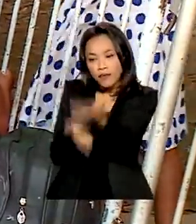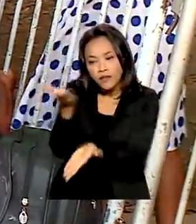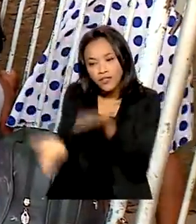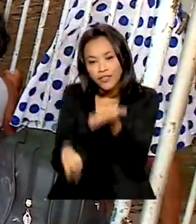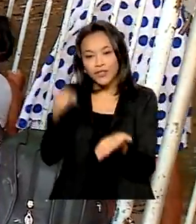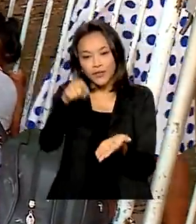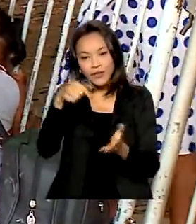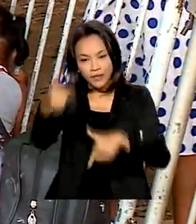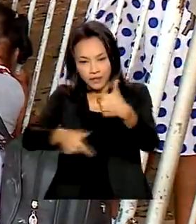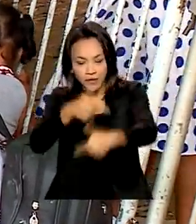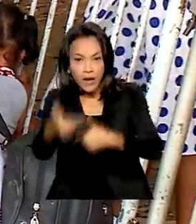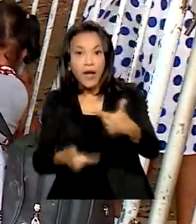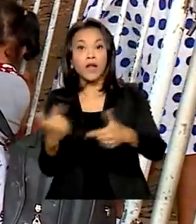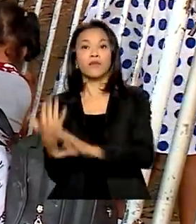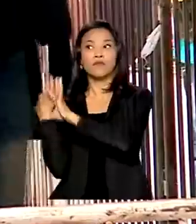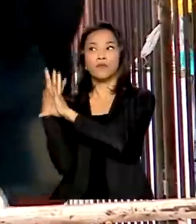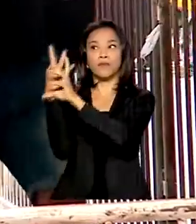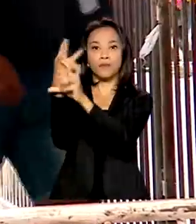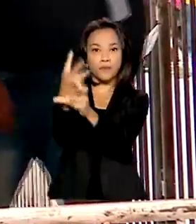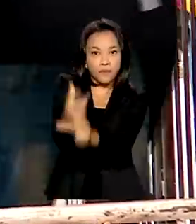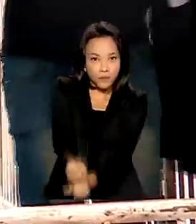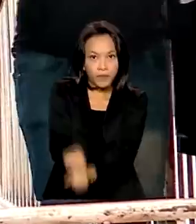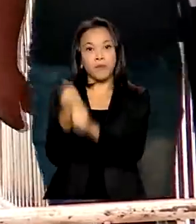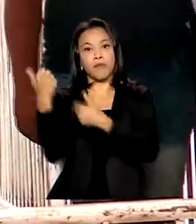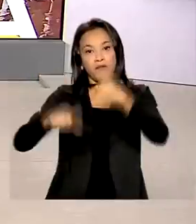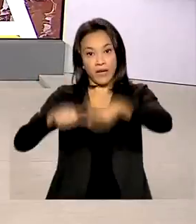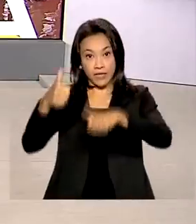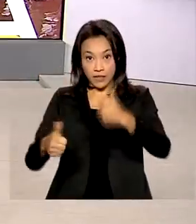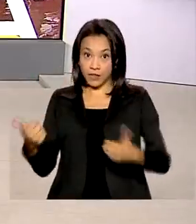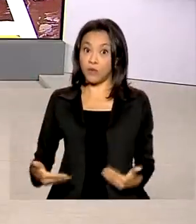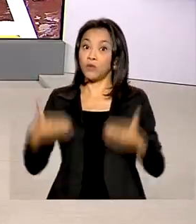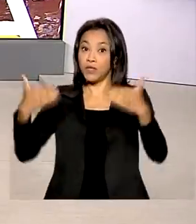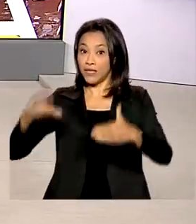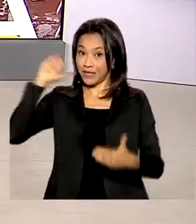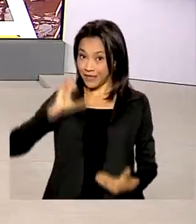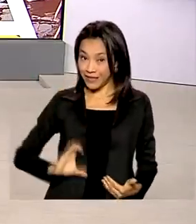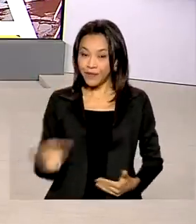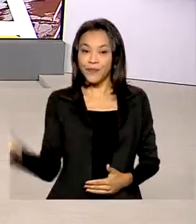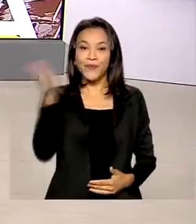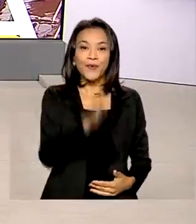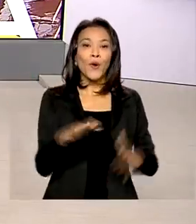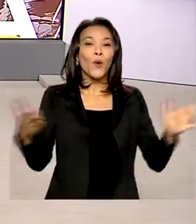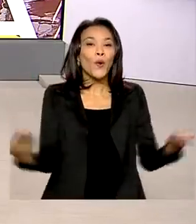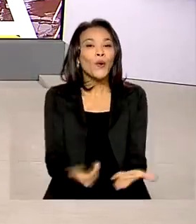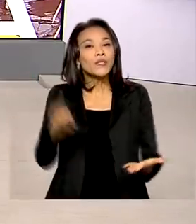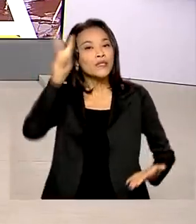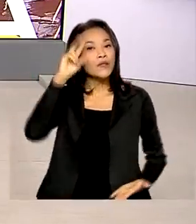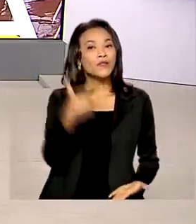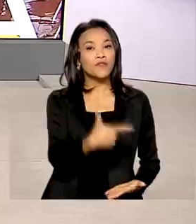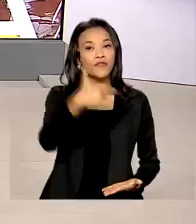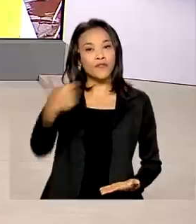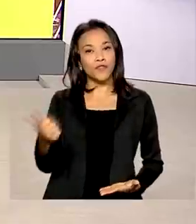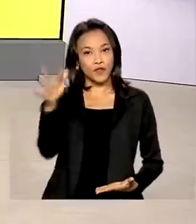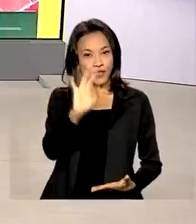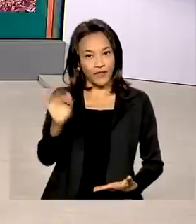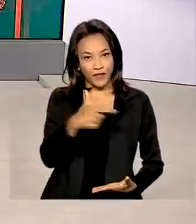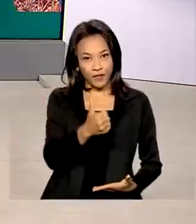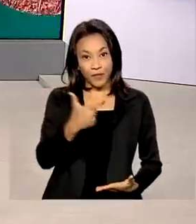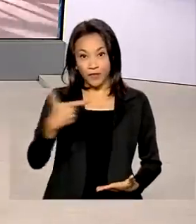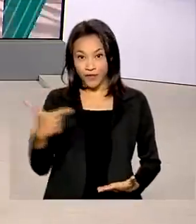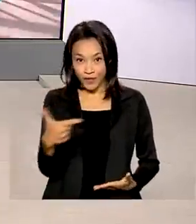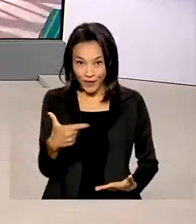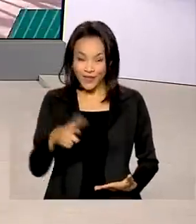acolhida, segundo o balanço do Ministério da Cidadania. Hoje é segunda-feira, 21 de fevereiro de 2022.